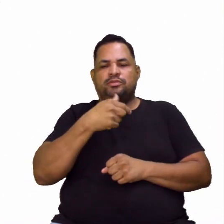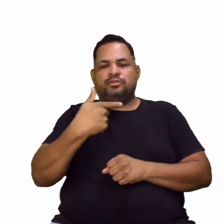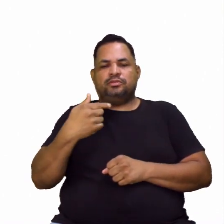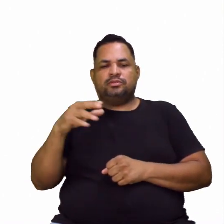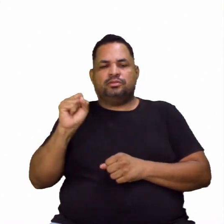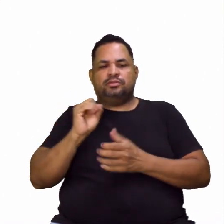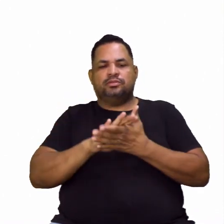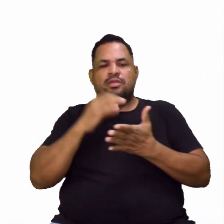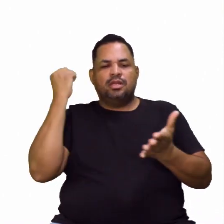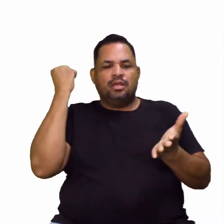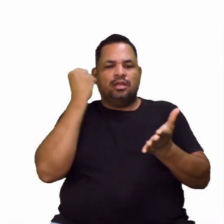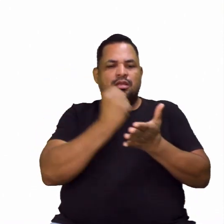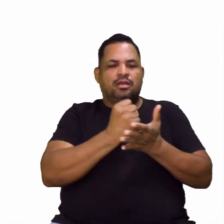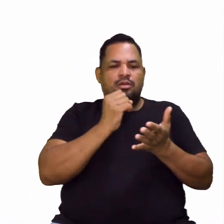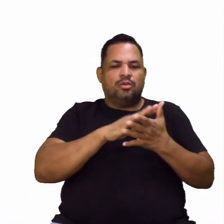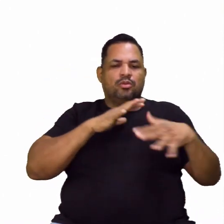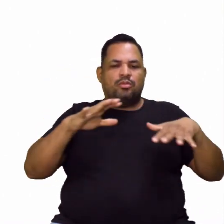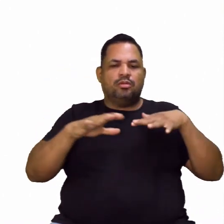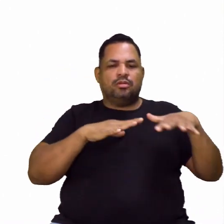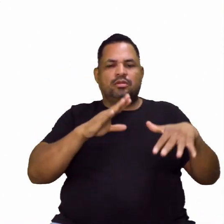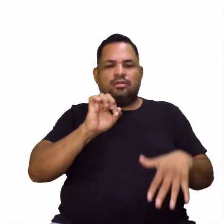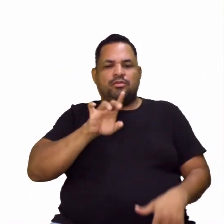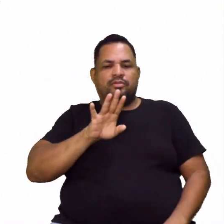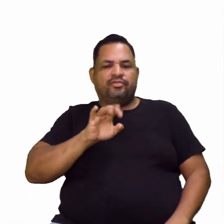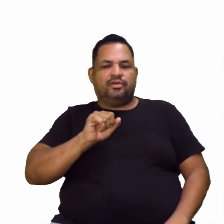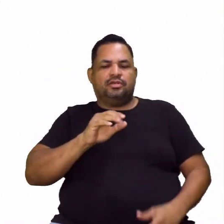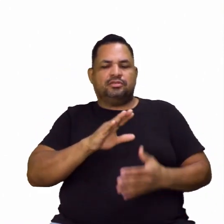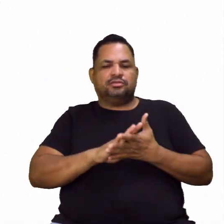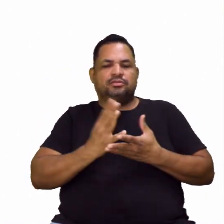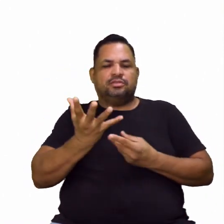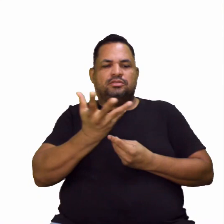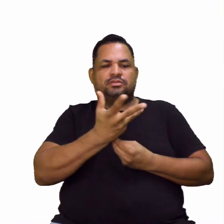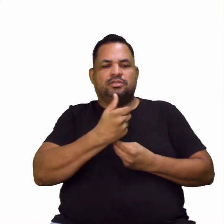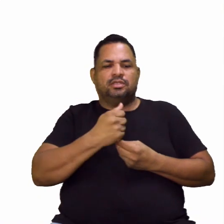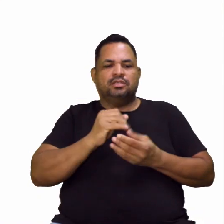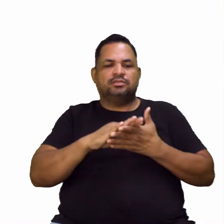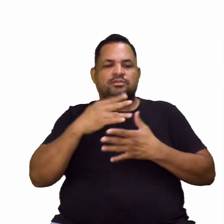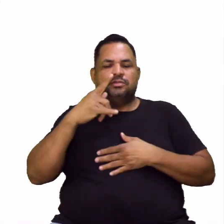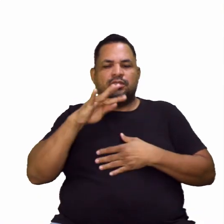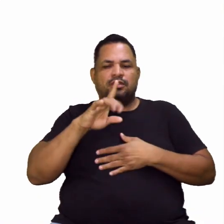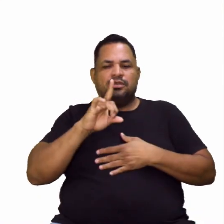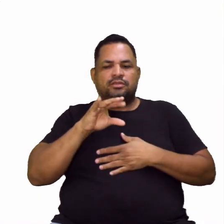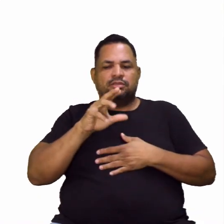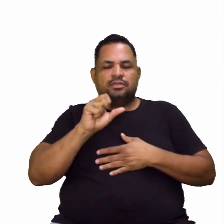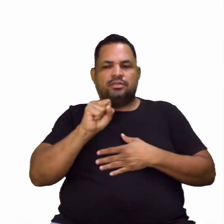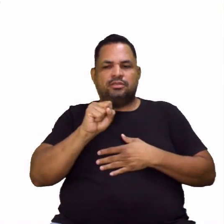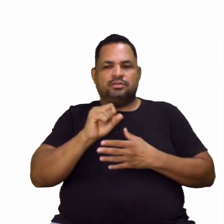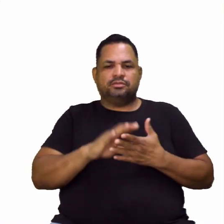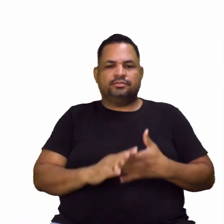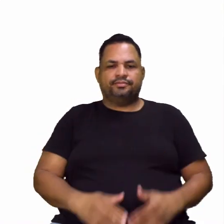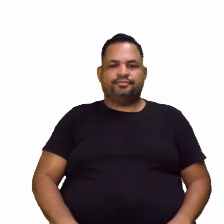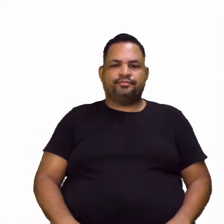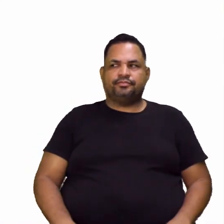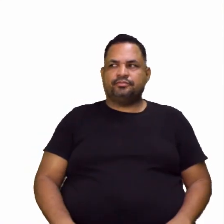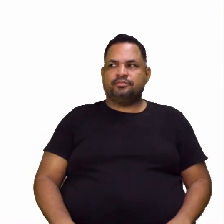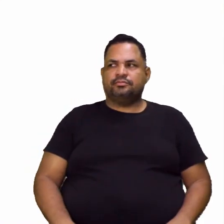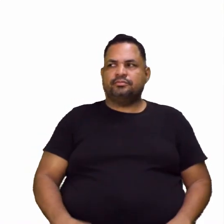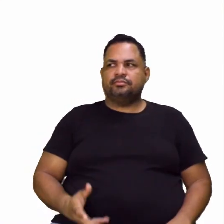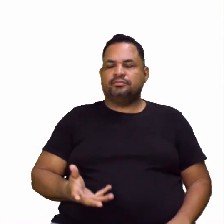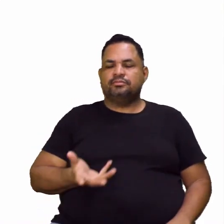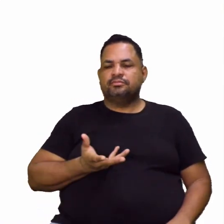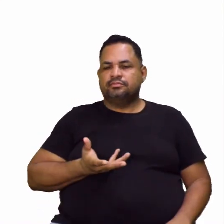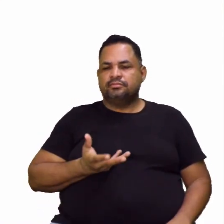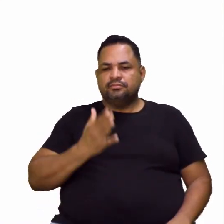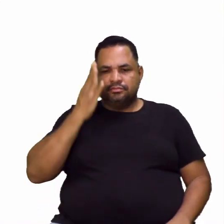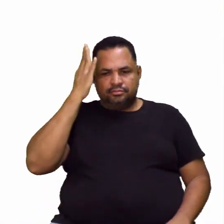inaugurou o movimento antropofágico nas artes plásticas. Belezinha? Aqui, se você quiser saber